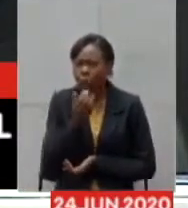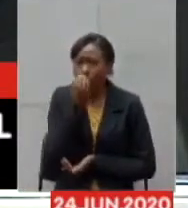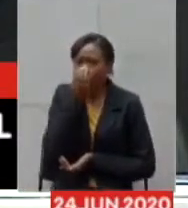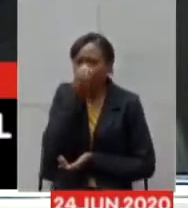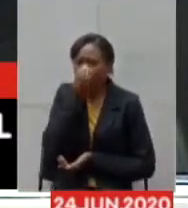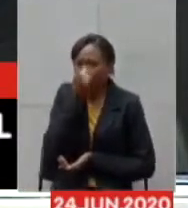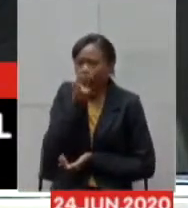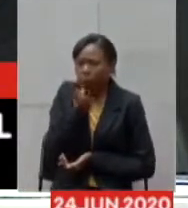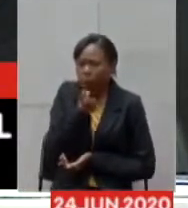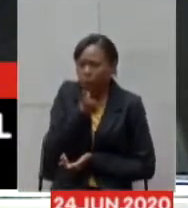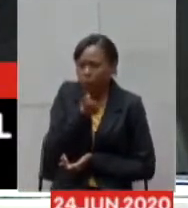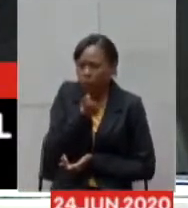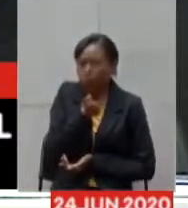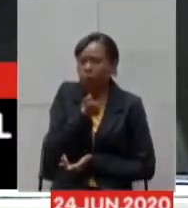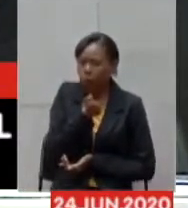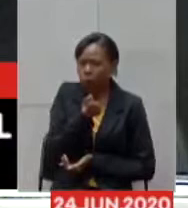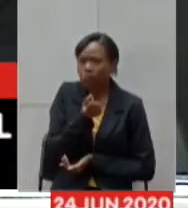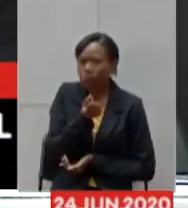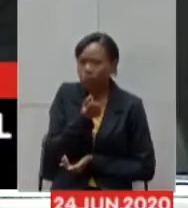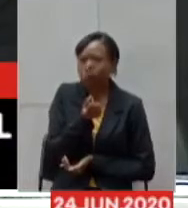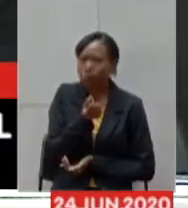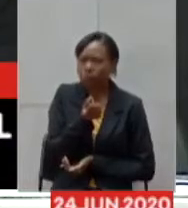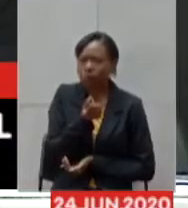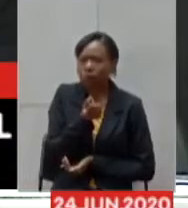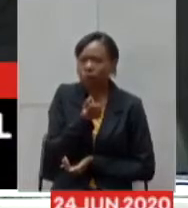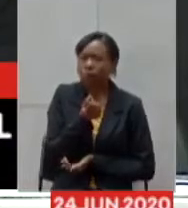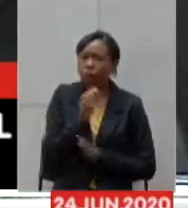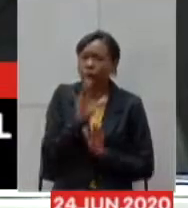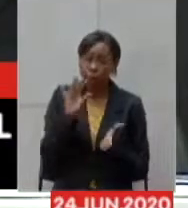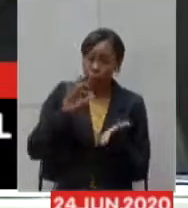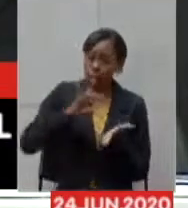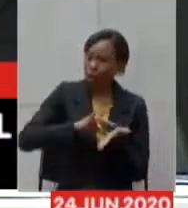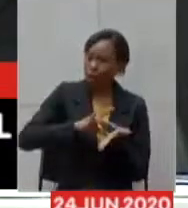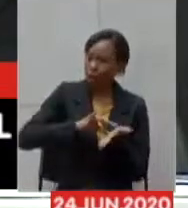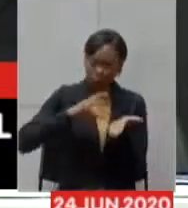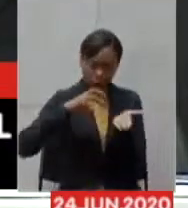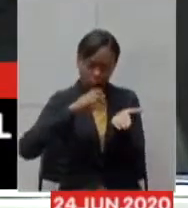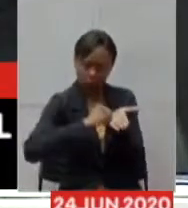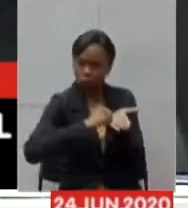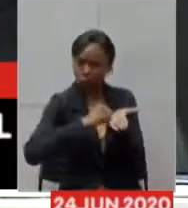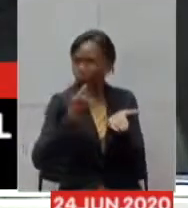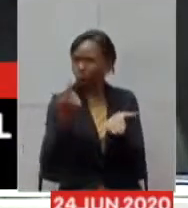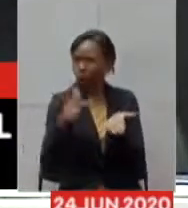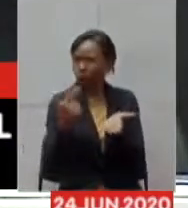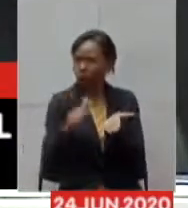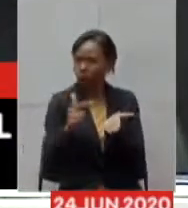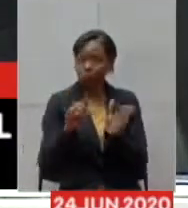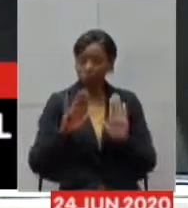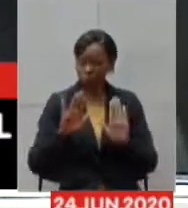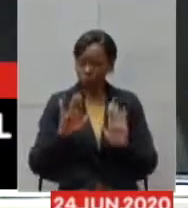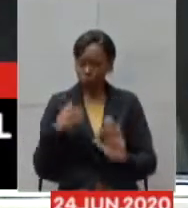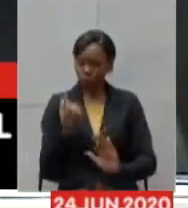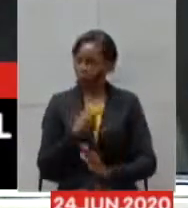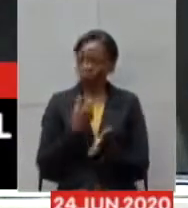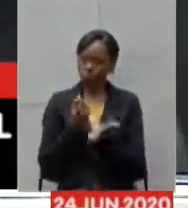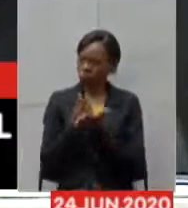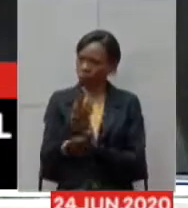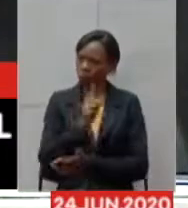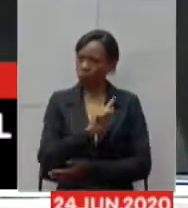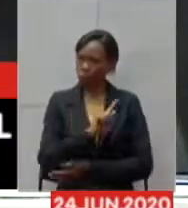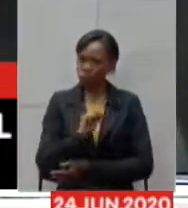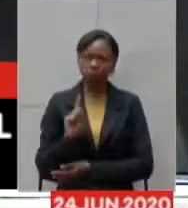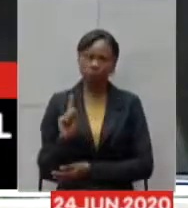o único ponto é que isso não foi oficializado e obviamente também nós não compramos no final das